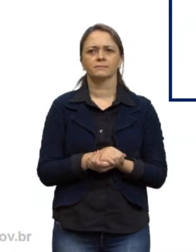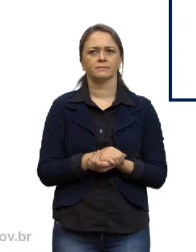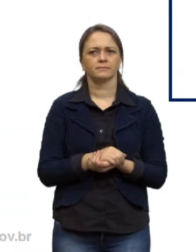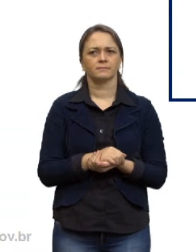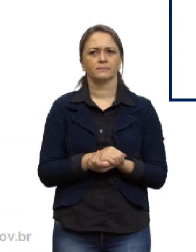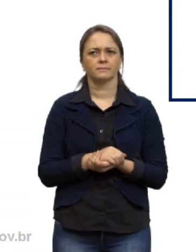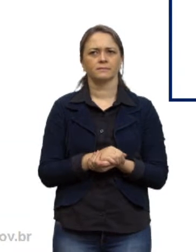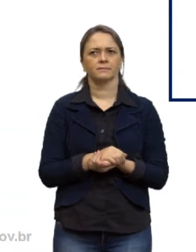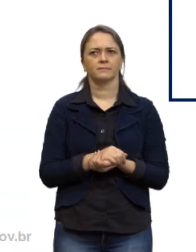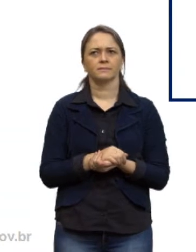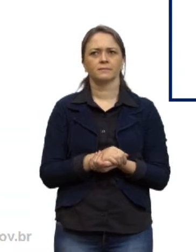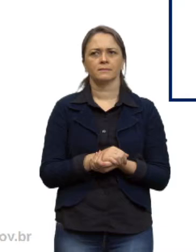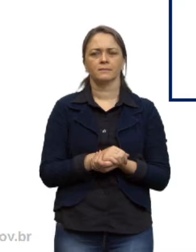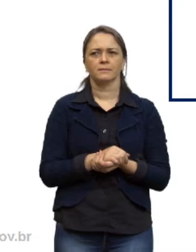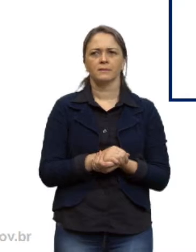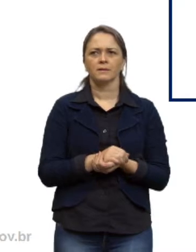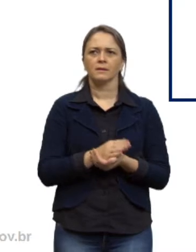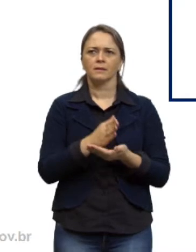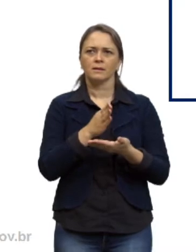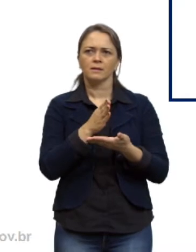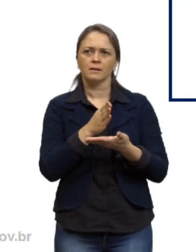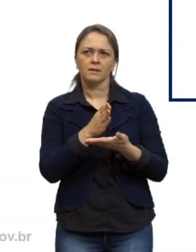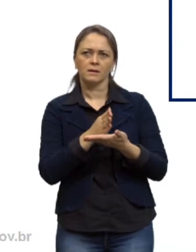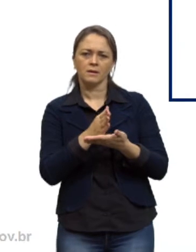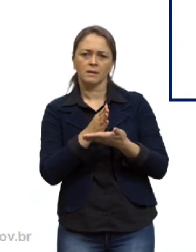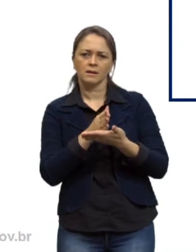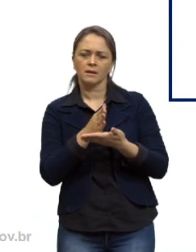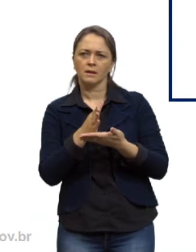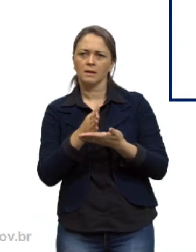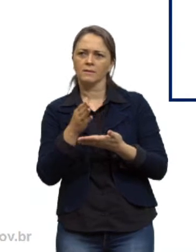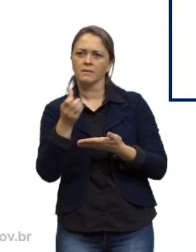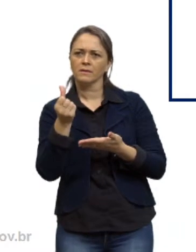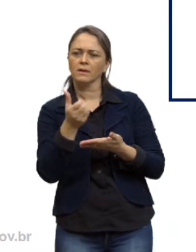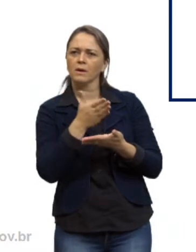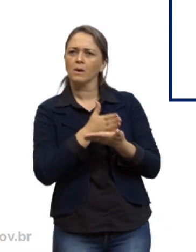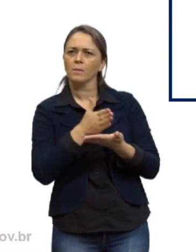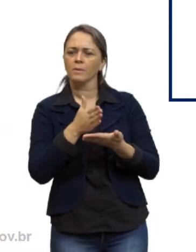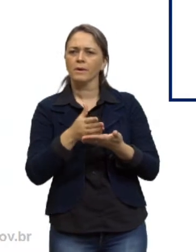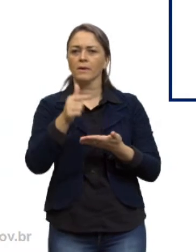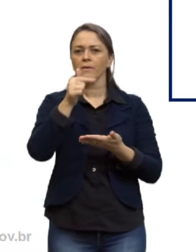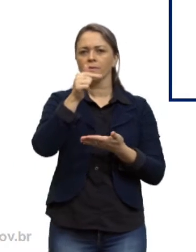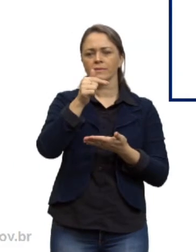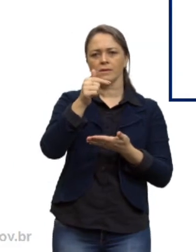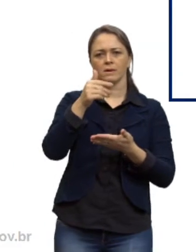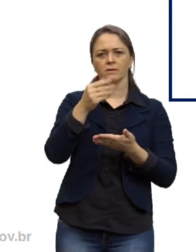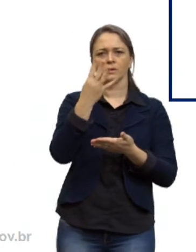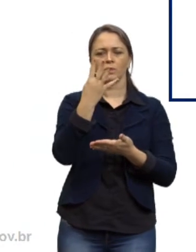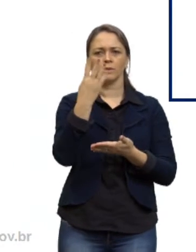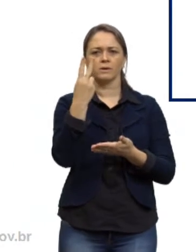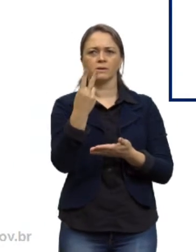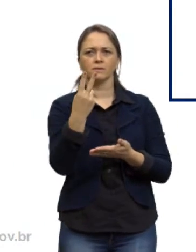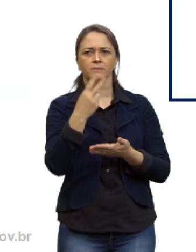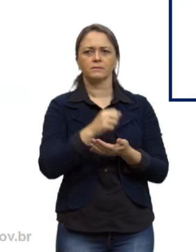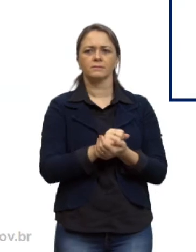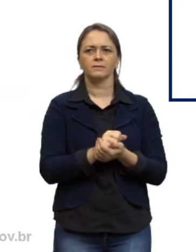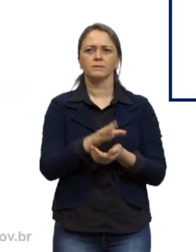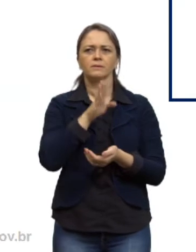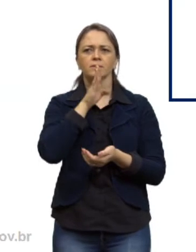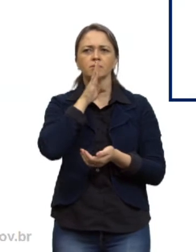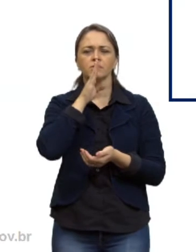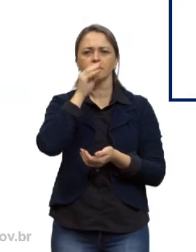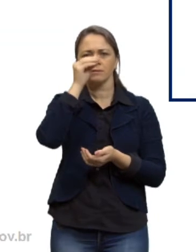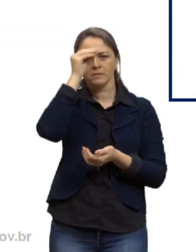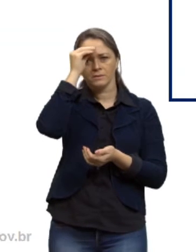Então, olha só, interpolar seis meios aritméticos entre o sete e o quarenta dois. O que eu estou conhecendo? Estou conhecendo o